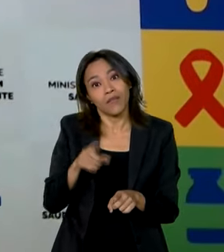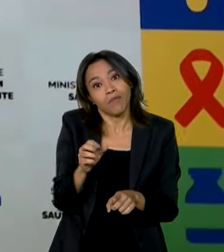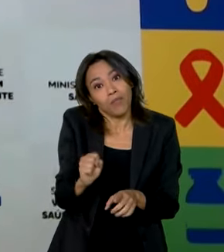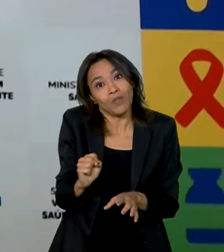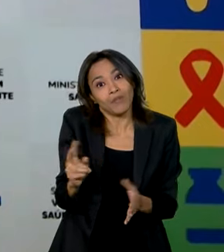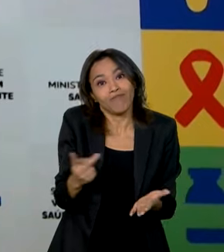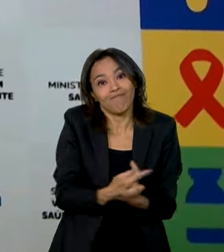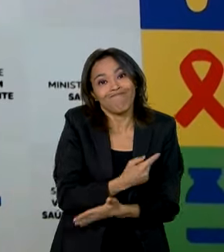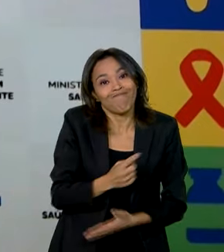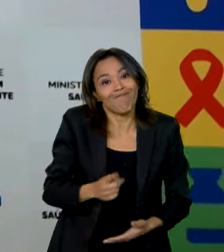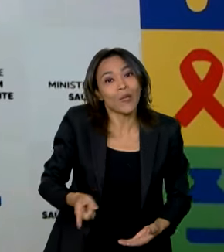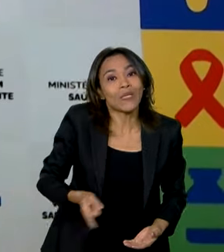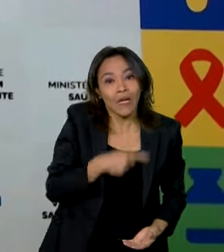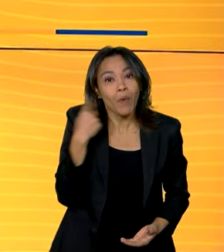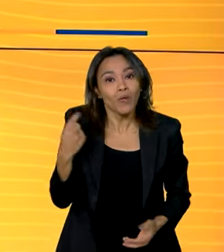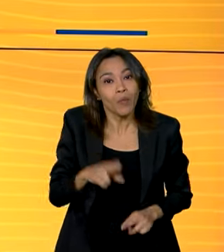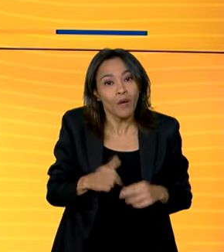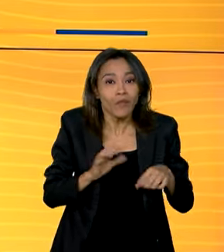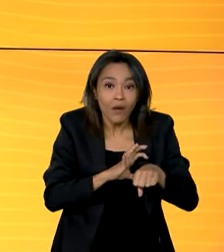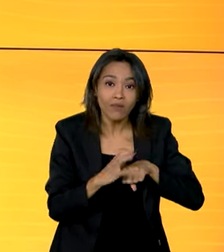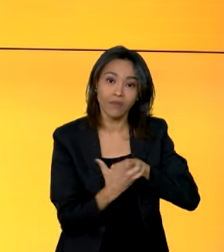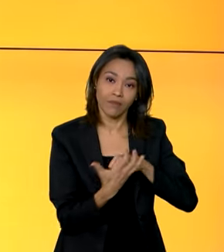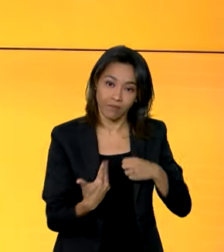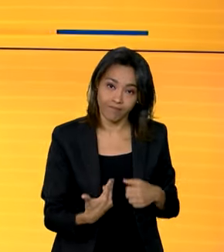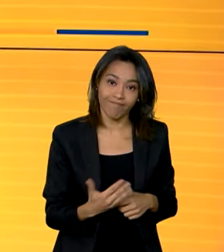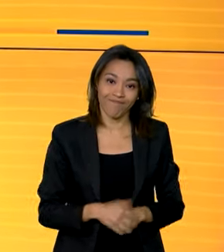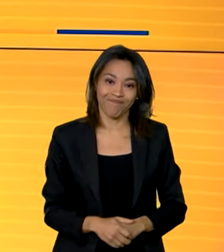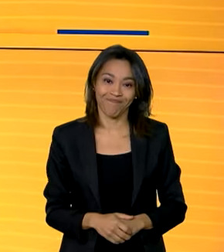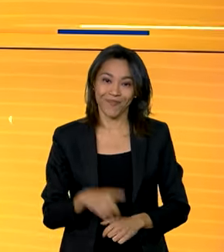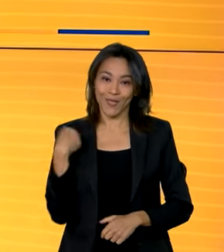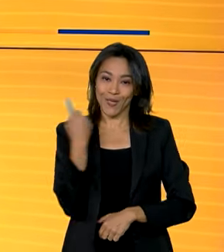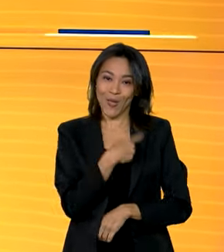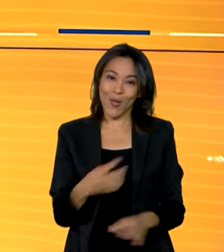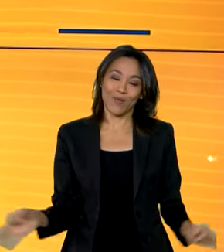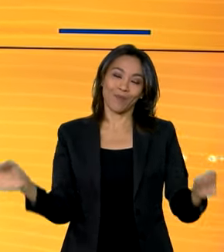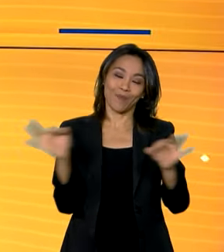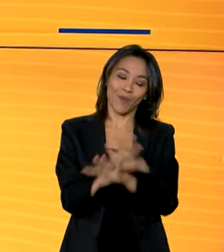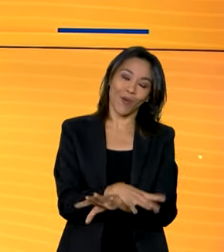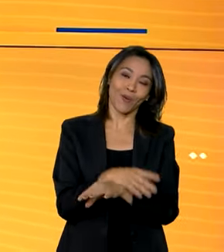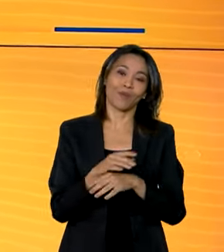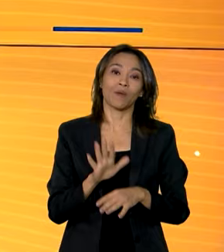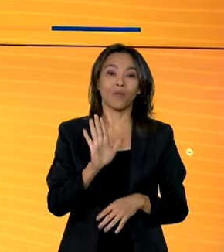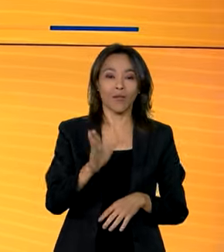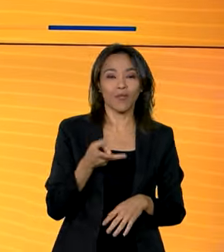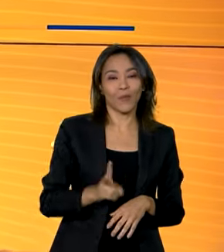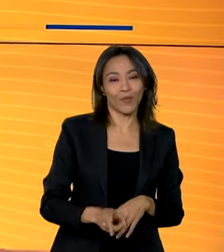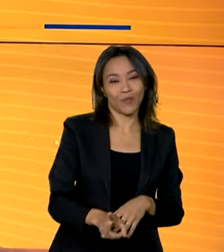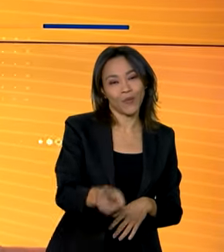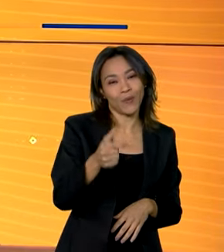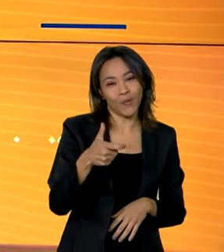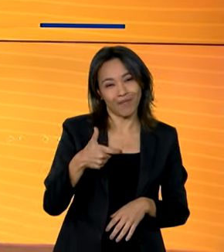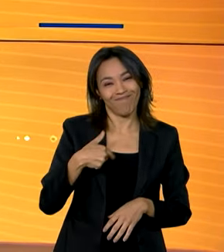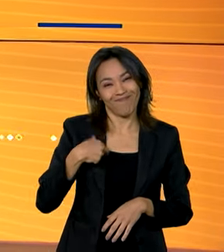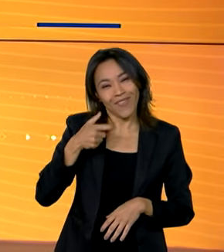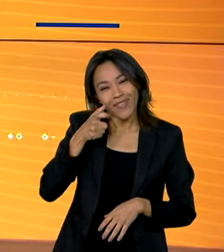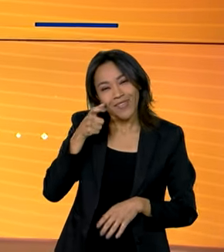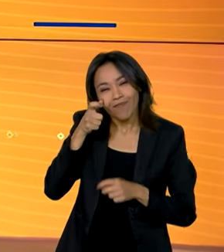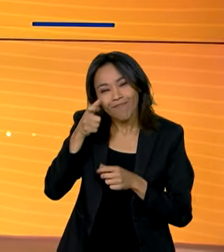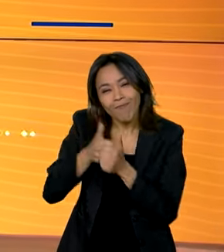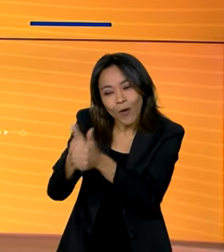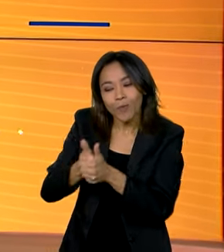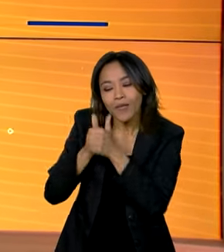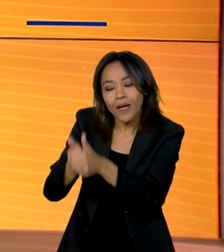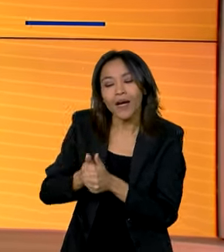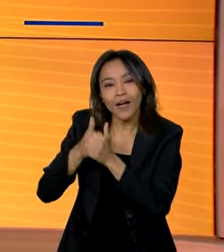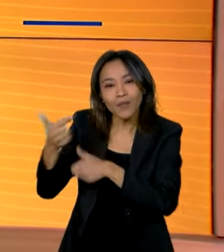até a morrer pela Covid. Brasil em dia fica por aqui, mas o Canal Gov segue acompanhando todas as ações